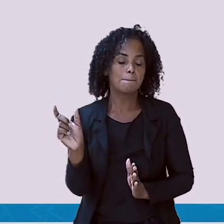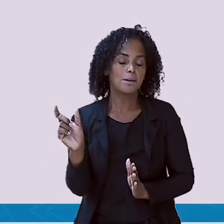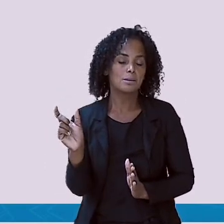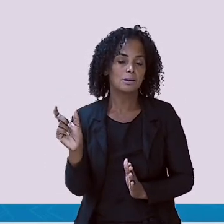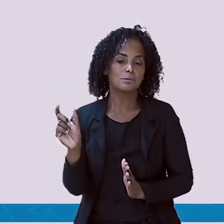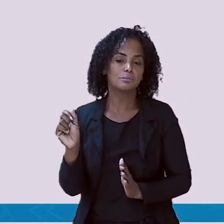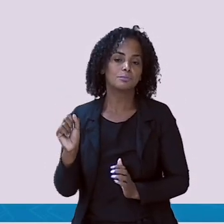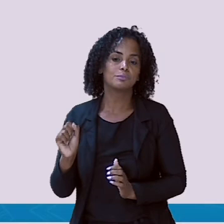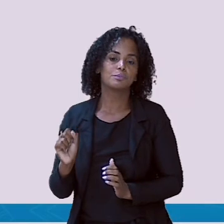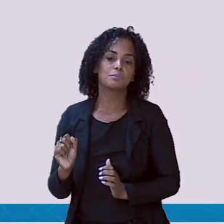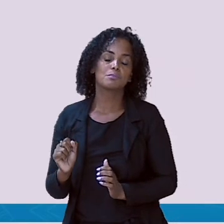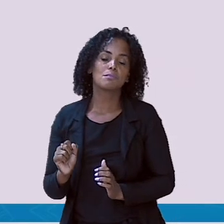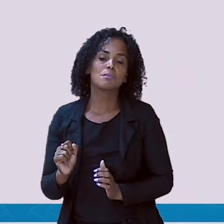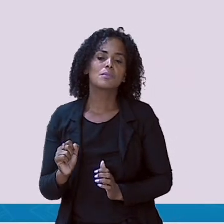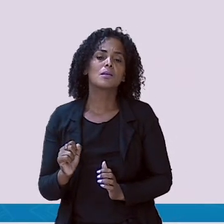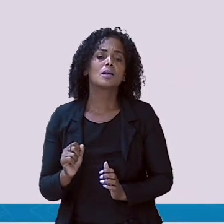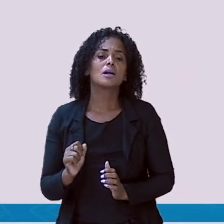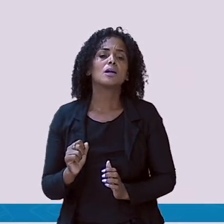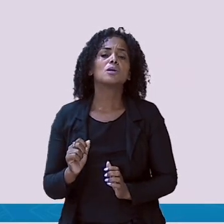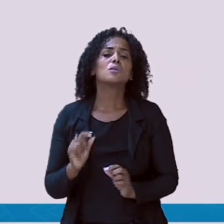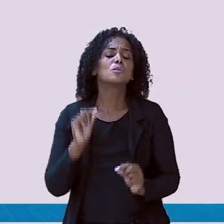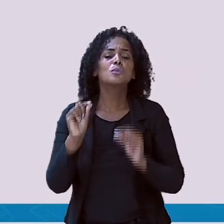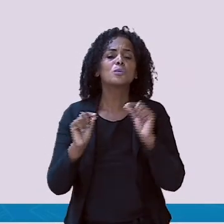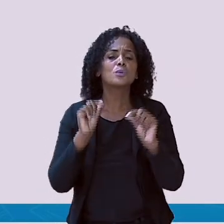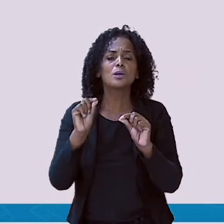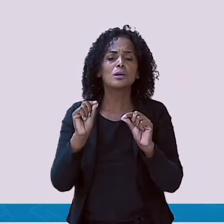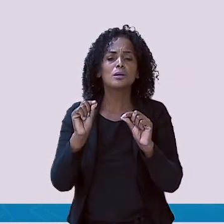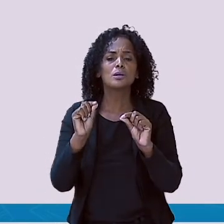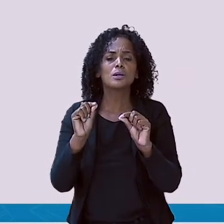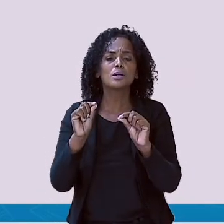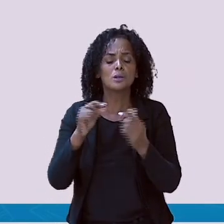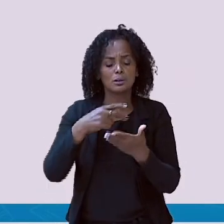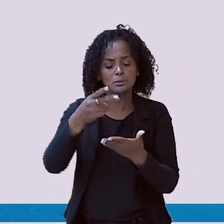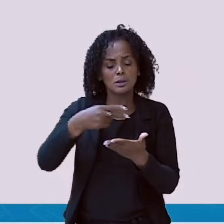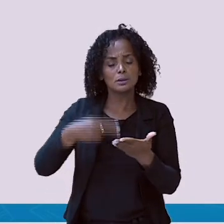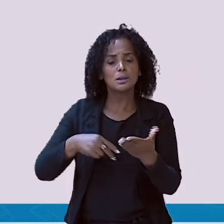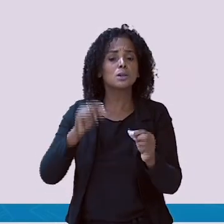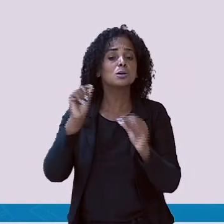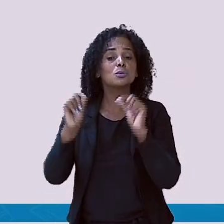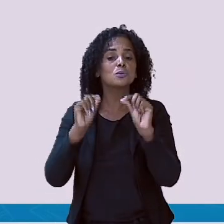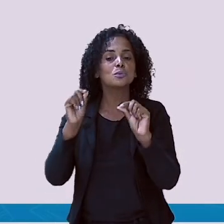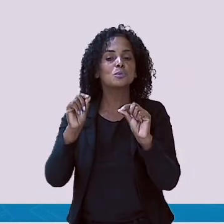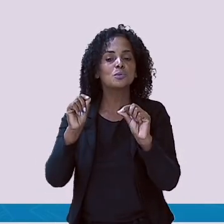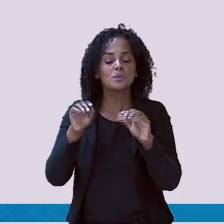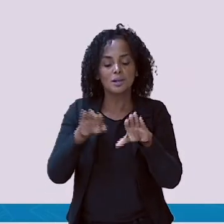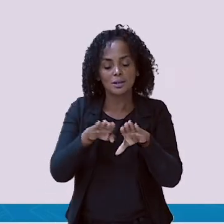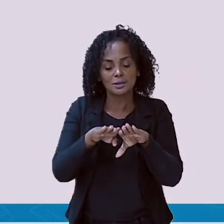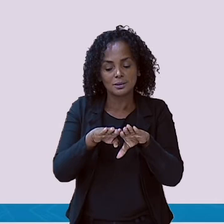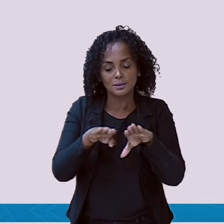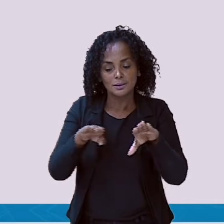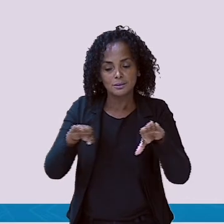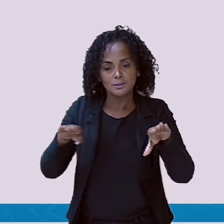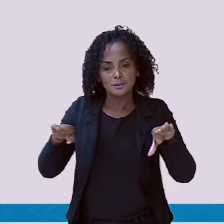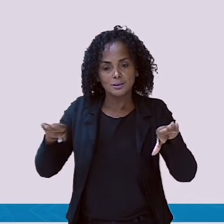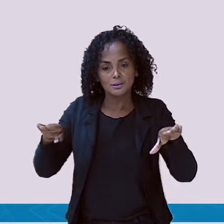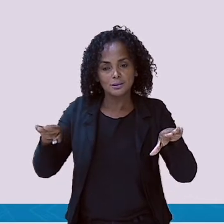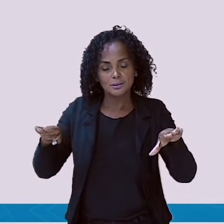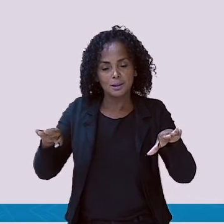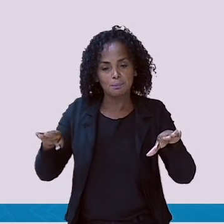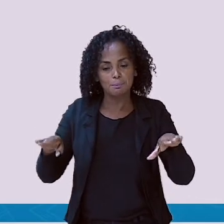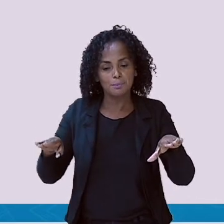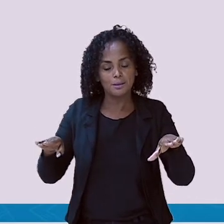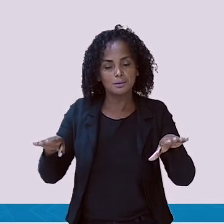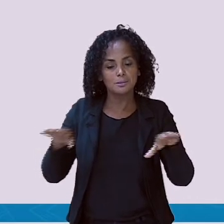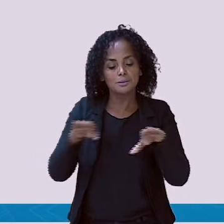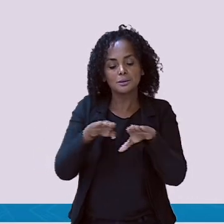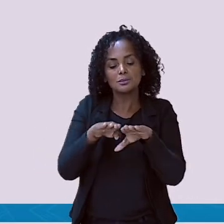atividade. Aqui é um tapete. Isso mesmo. Colocamos na porta, do lado da nossa cama,